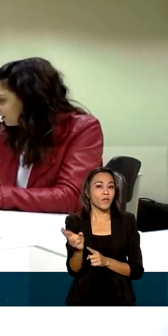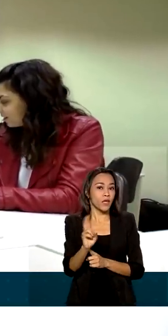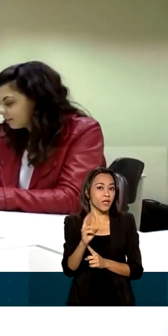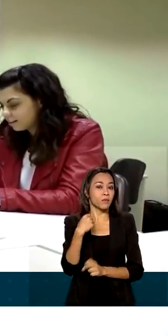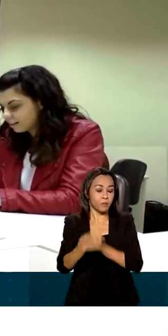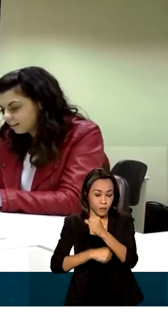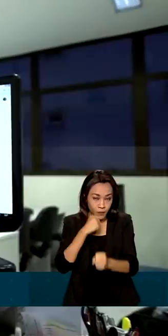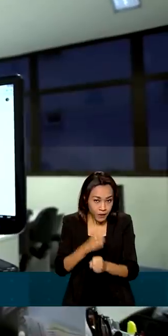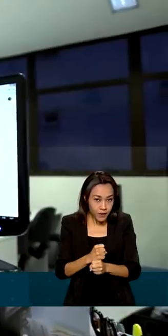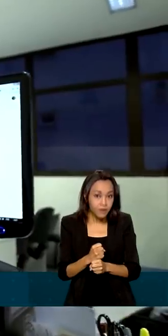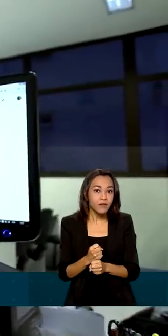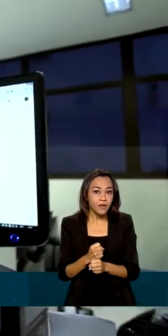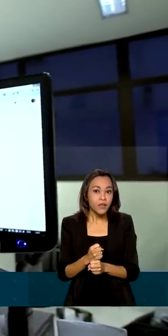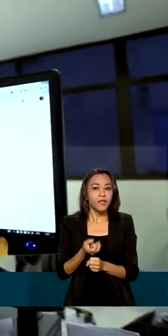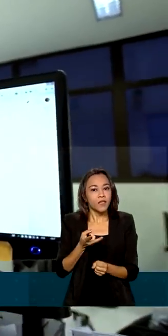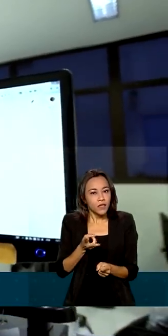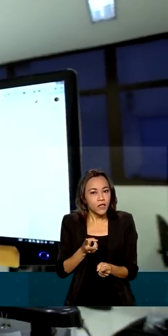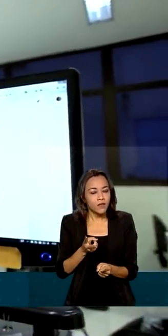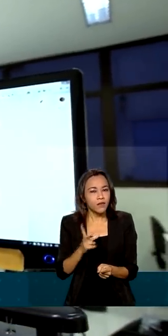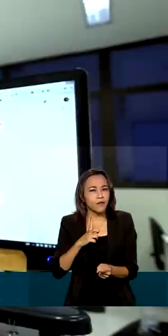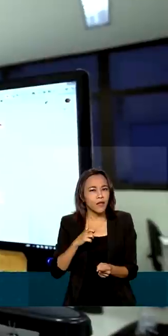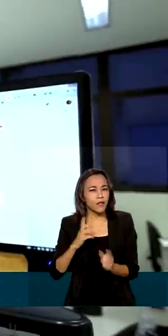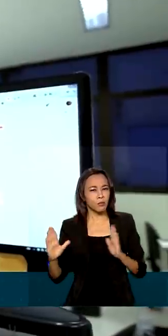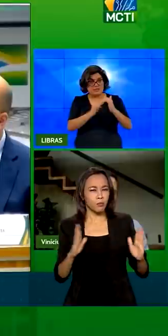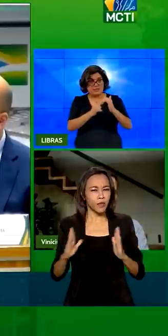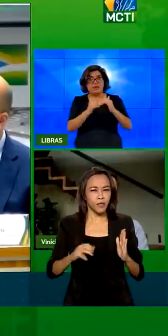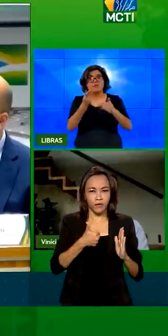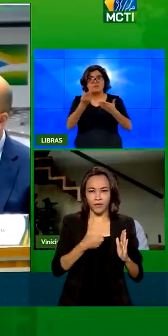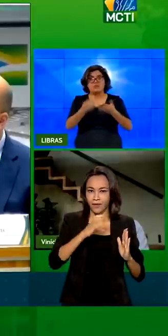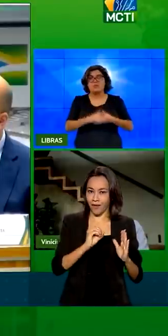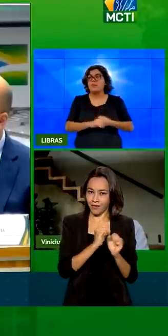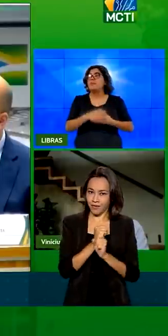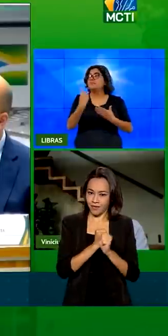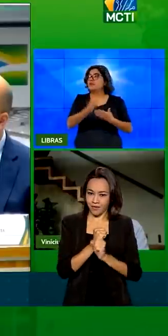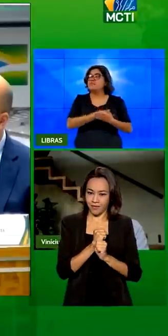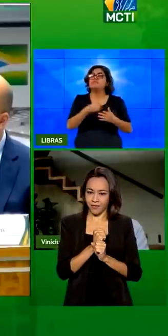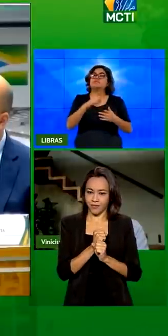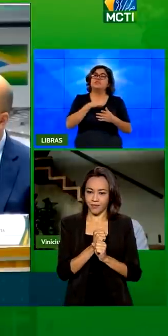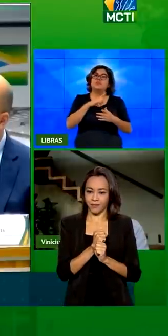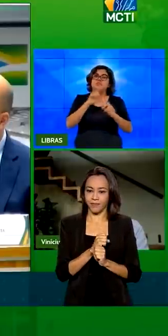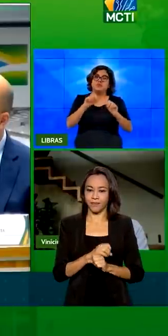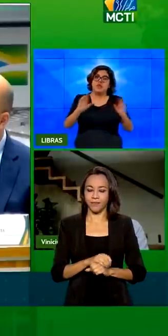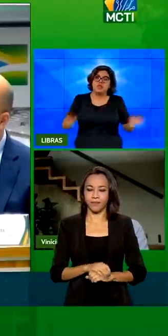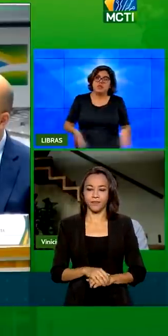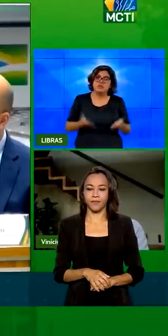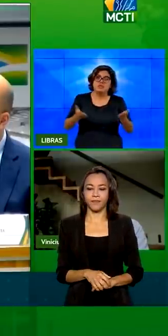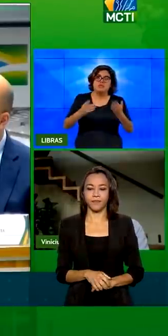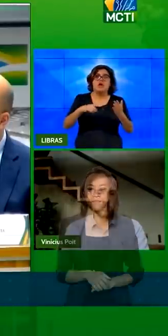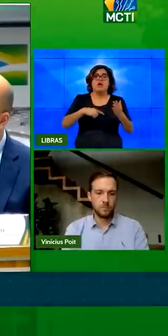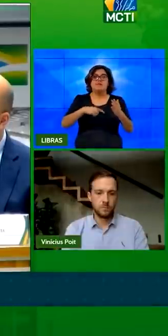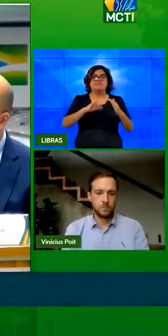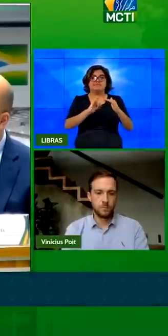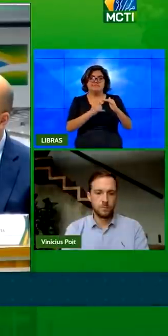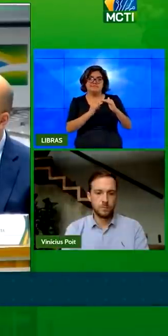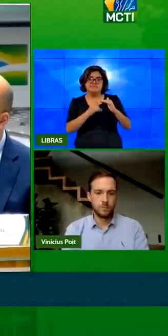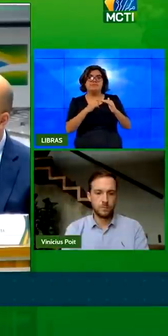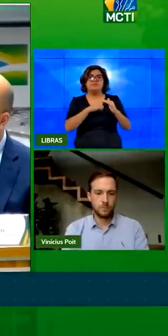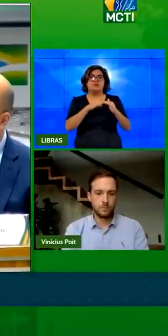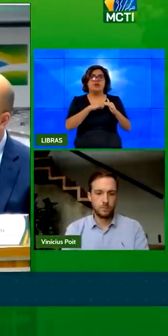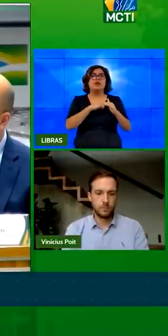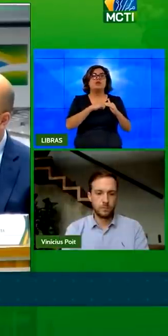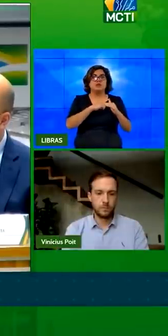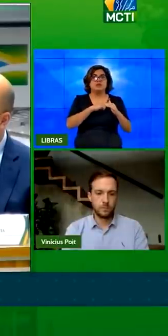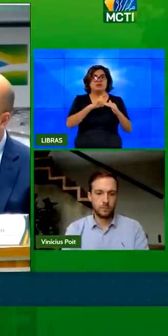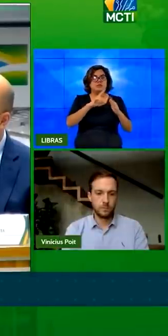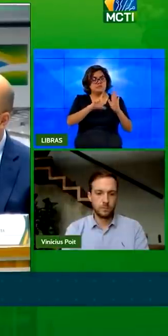estejam em operação há, no máximo, 10 anos. Nós temos que incentivar as nossas startups. O marco legal, com certeza, ele